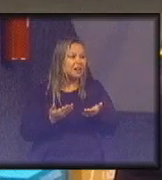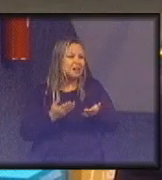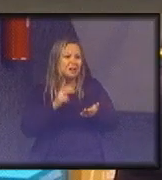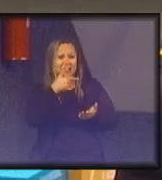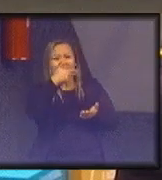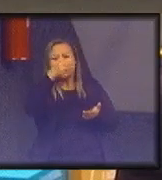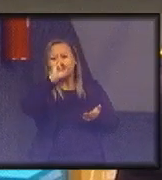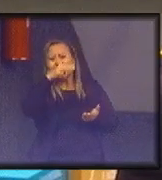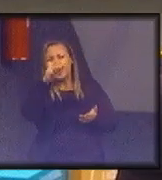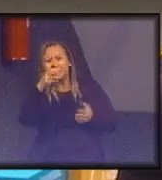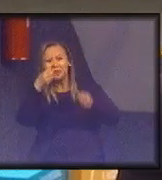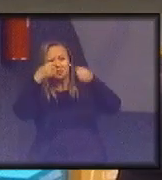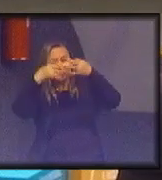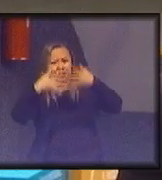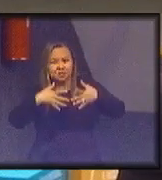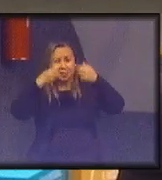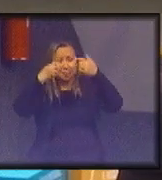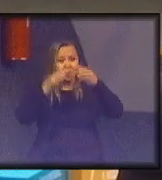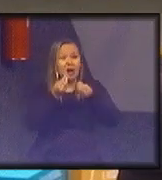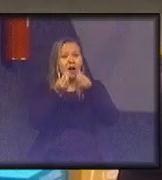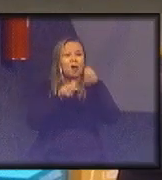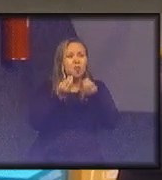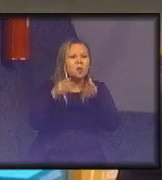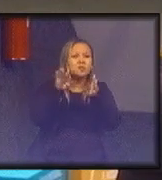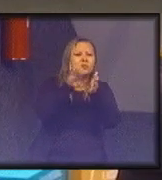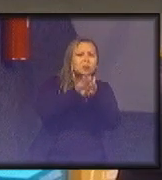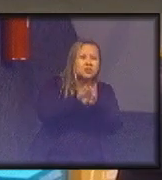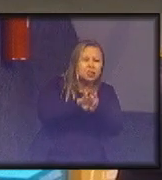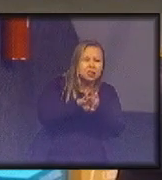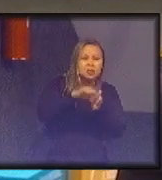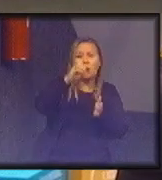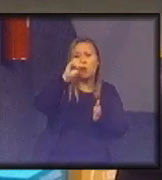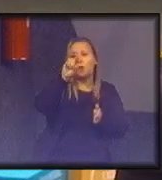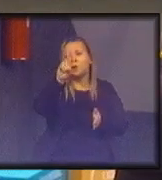dez minutos para explicar como é que nós chegamos nos ODSs,